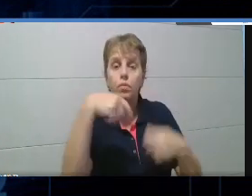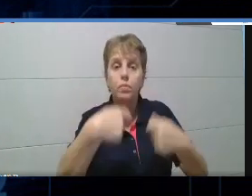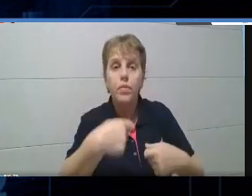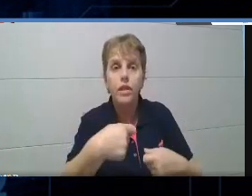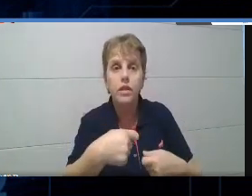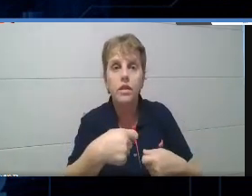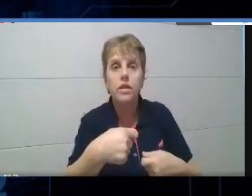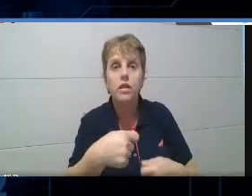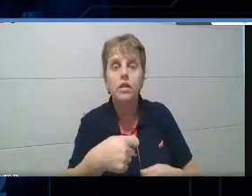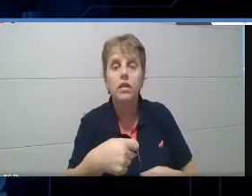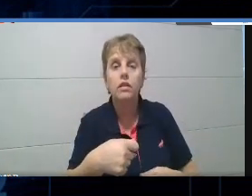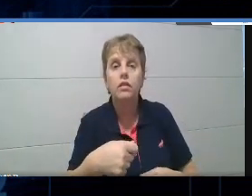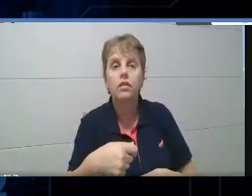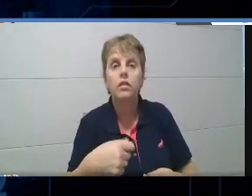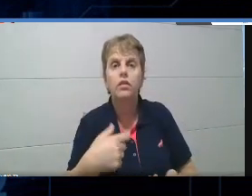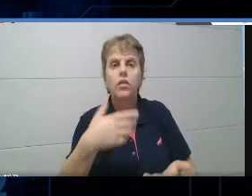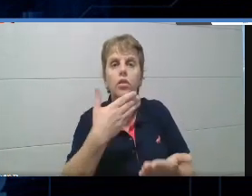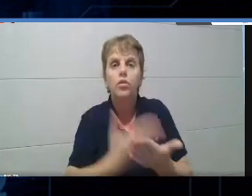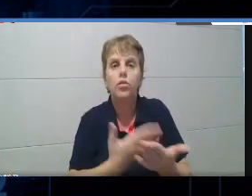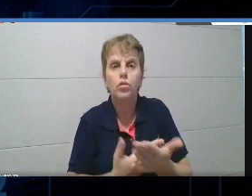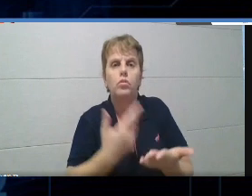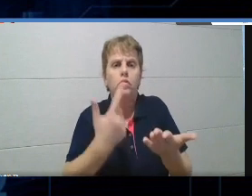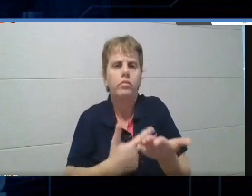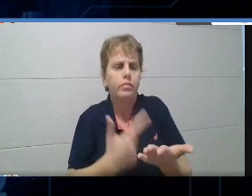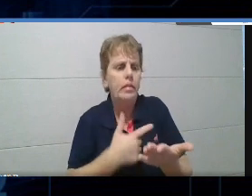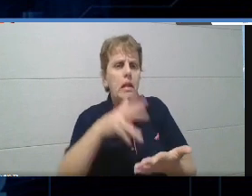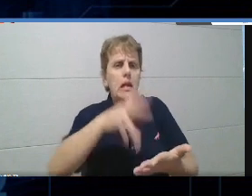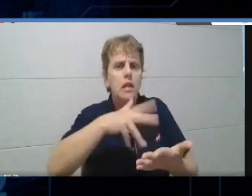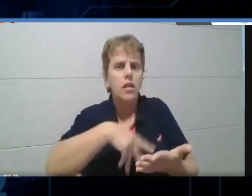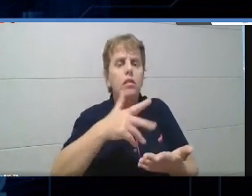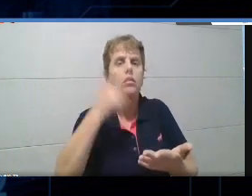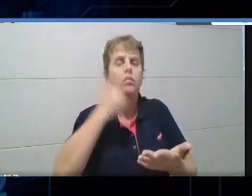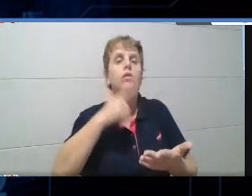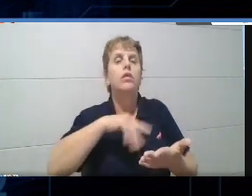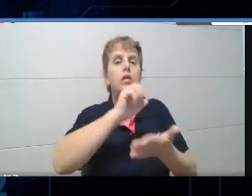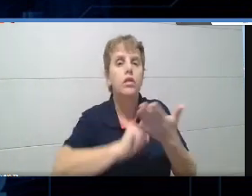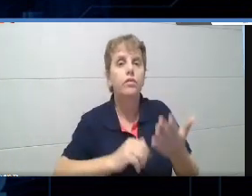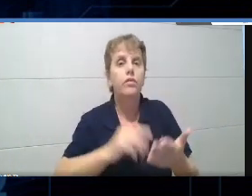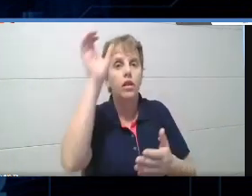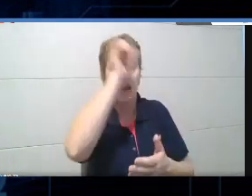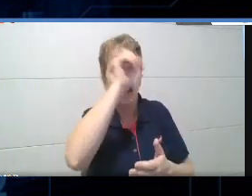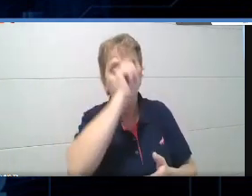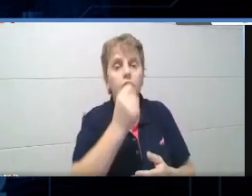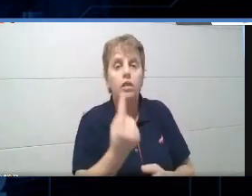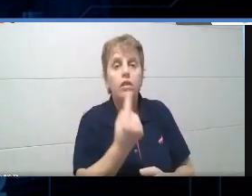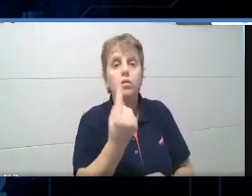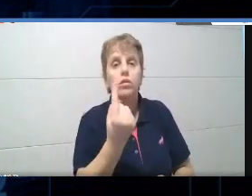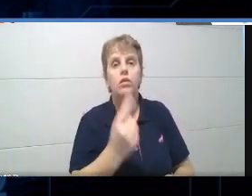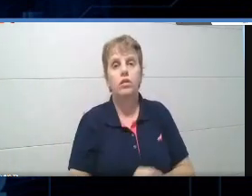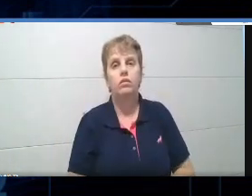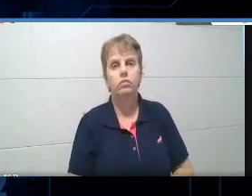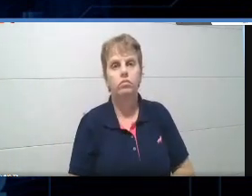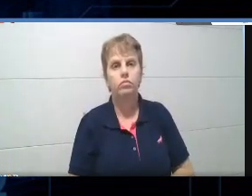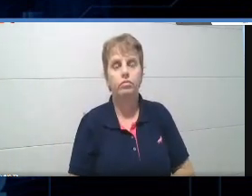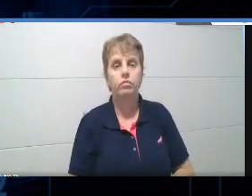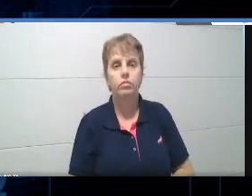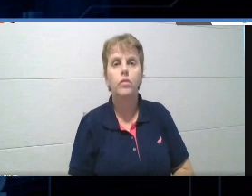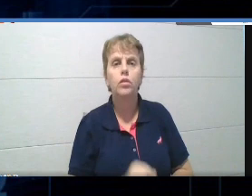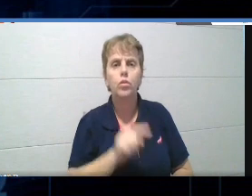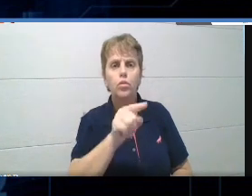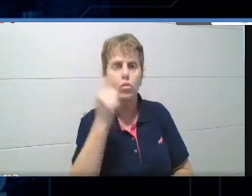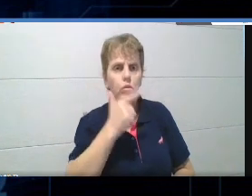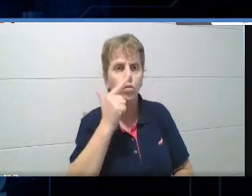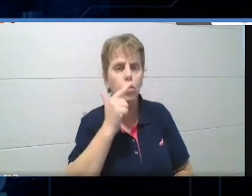a ser autodidata também, né, então eu falo para ele assim, olha, o que que se nessa atividade você vai poder aprender sozinho? Se vira aí, para me dizer uma coisa que você aprendeu